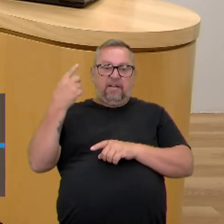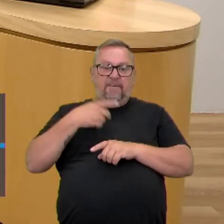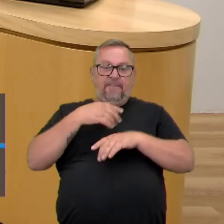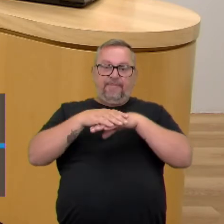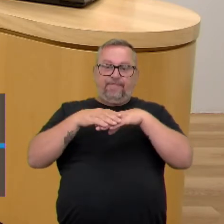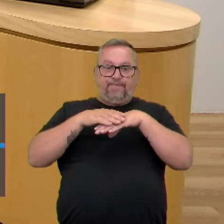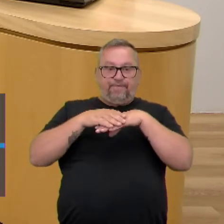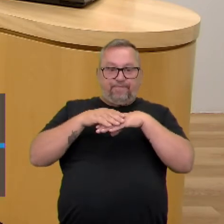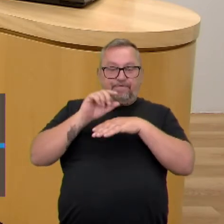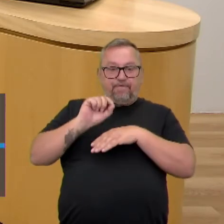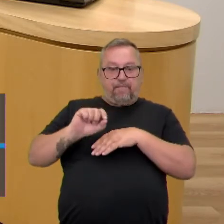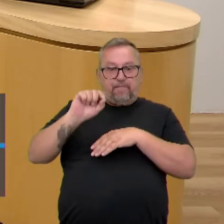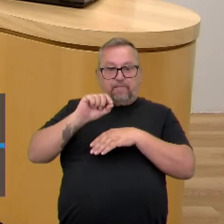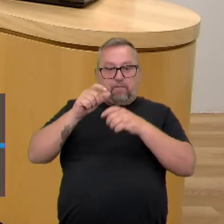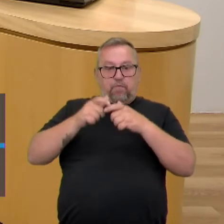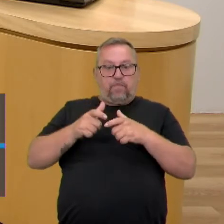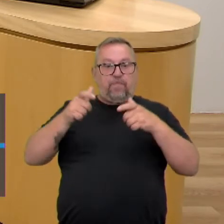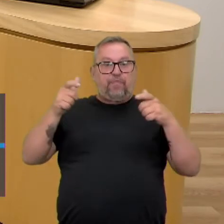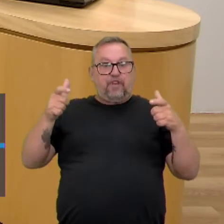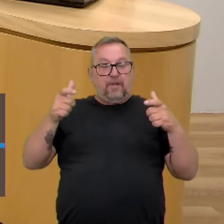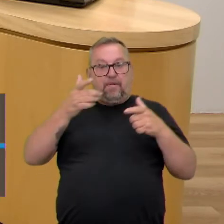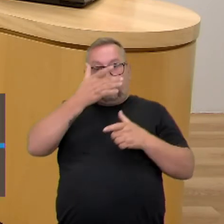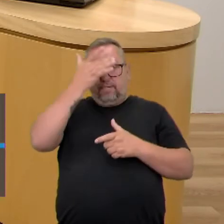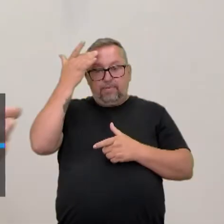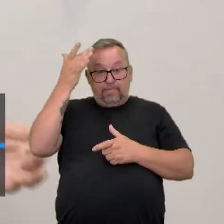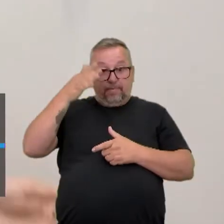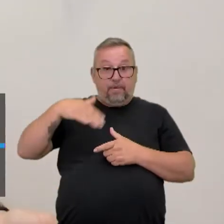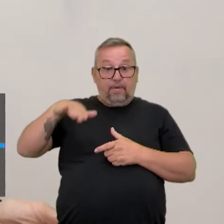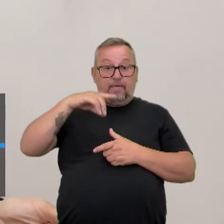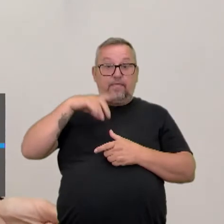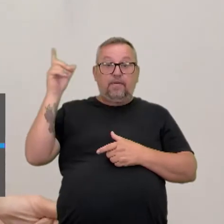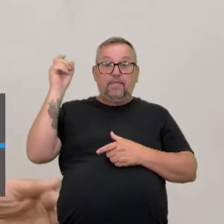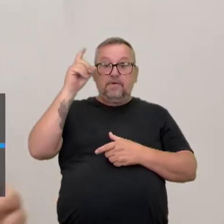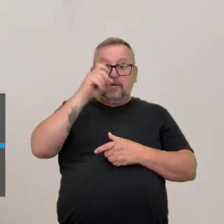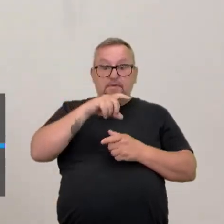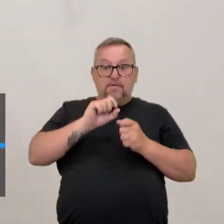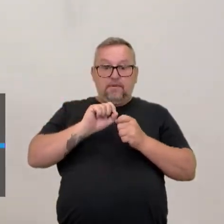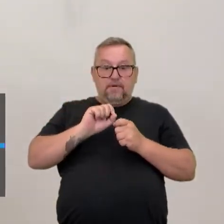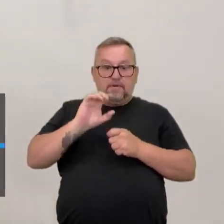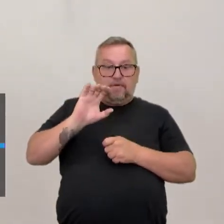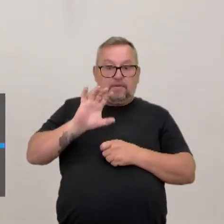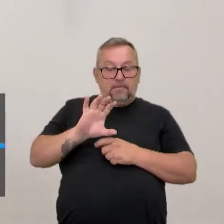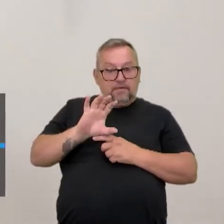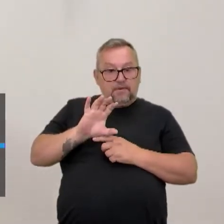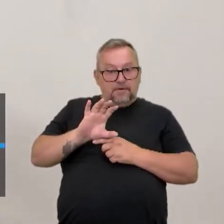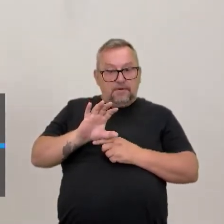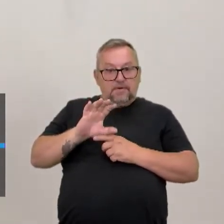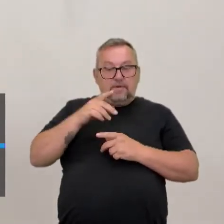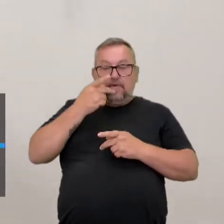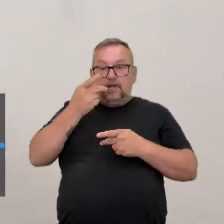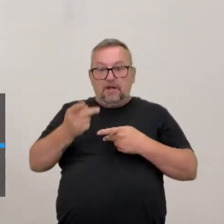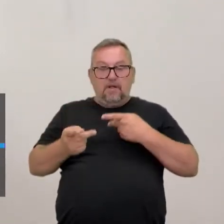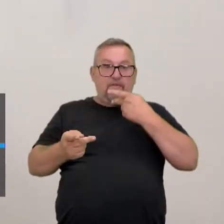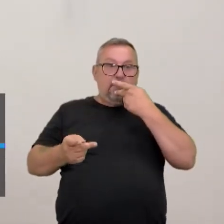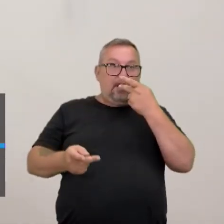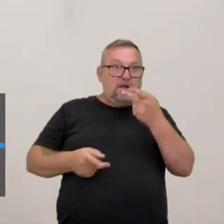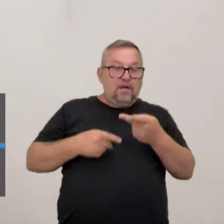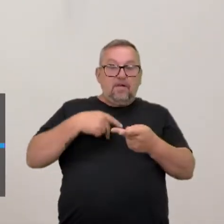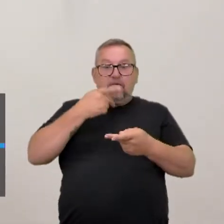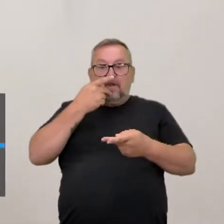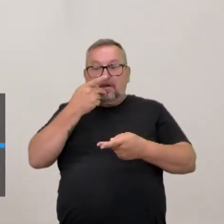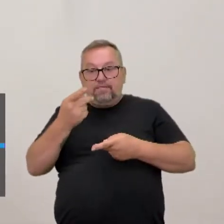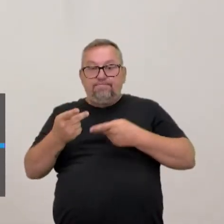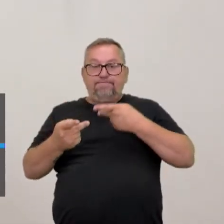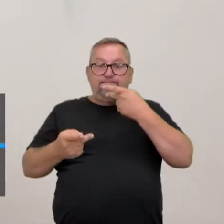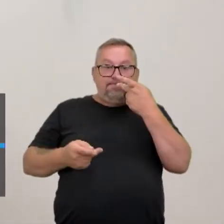comentando aqui, a grande maioria das pessoas tem dificuldade em fazer isso e ficam falando, falando, falando